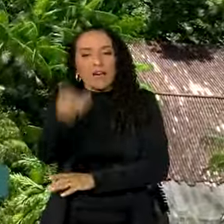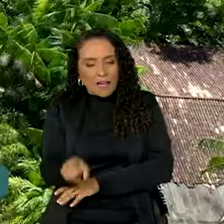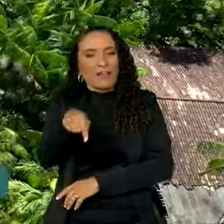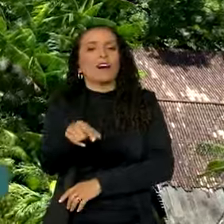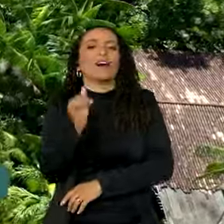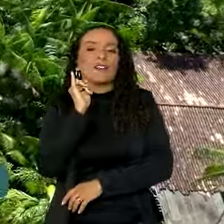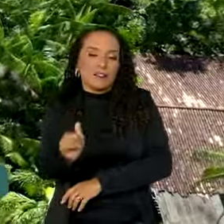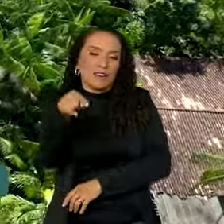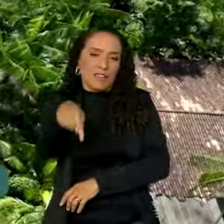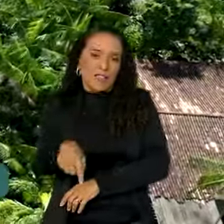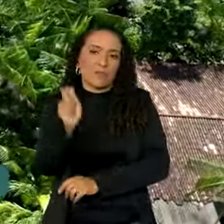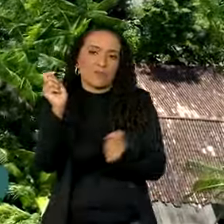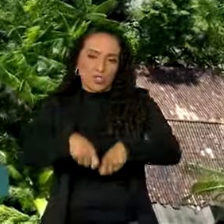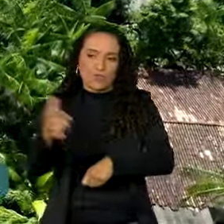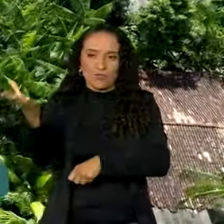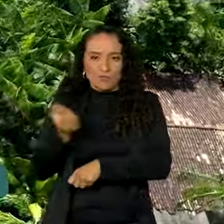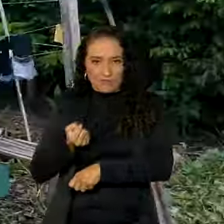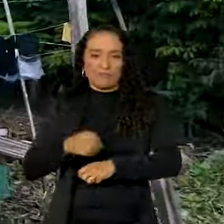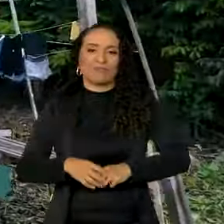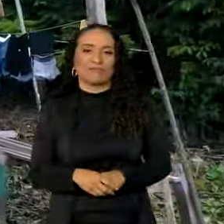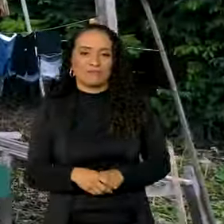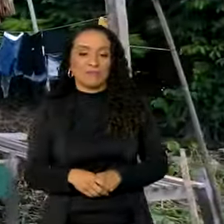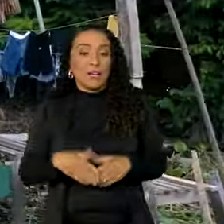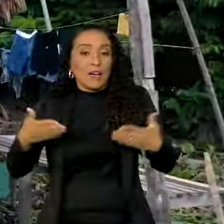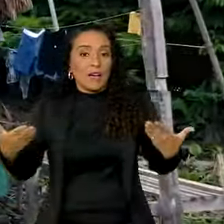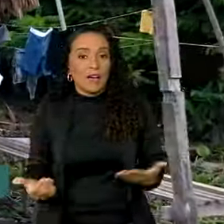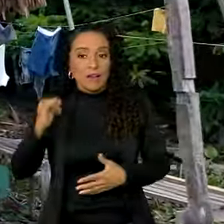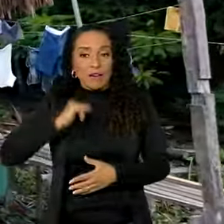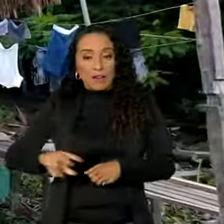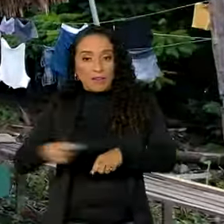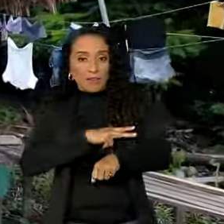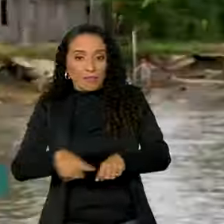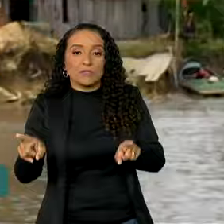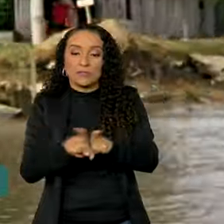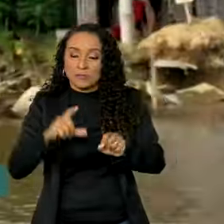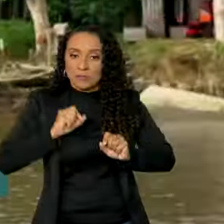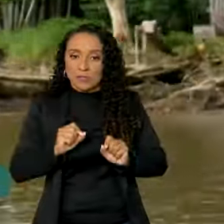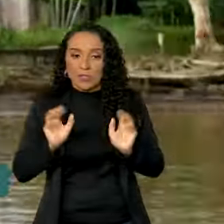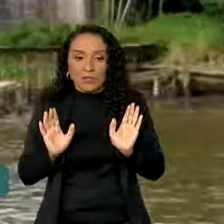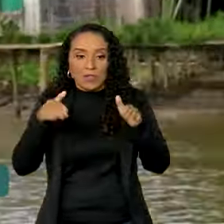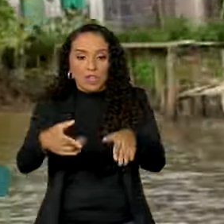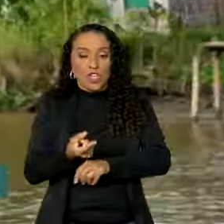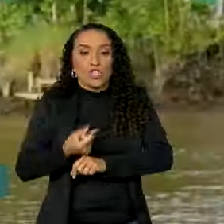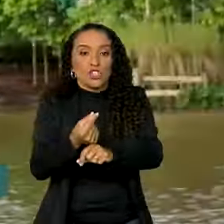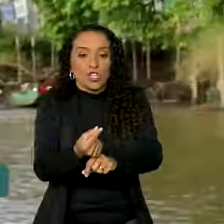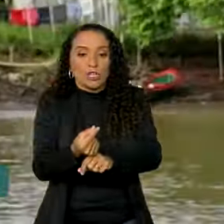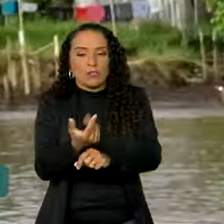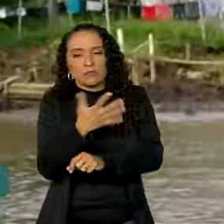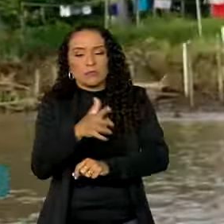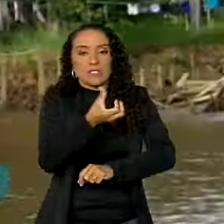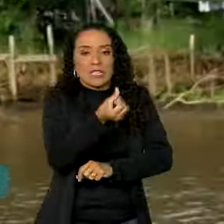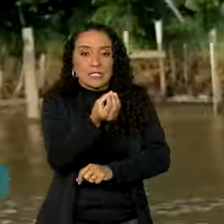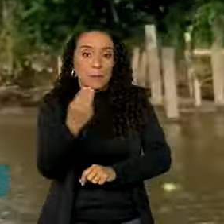é um possível beneficiário. Agora, o Bolsa Verde também vai destinar recursos da ordem